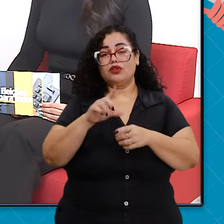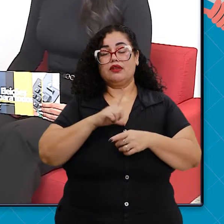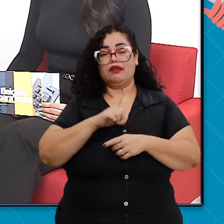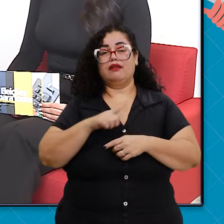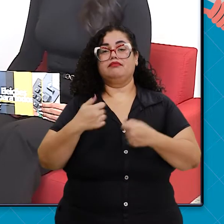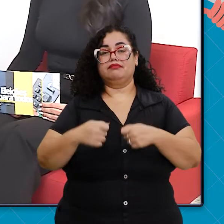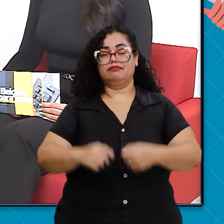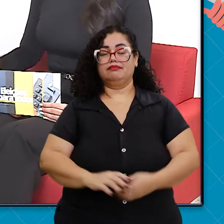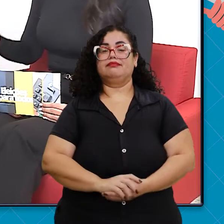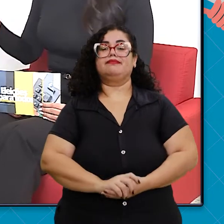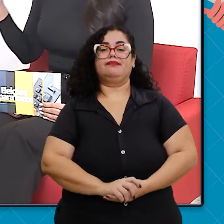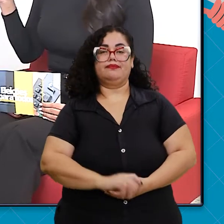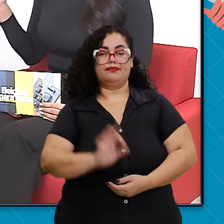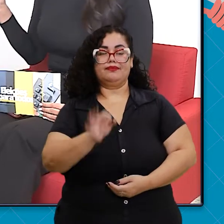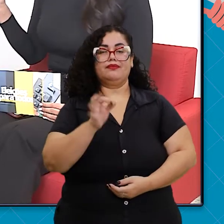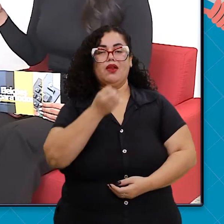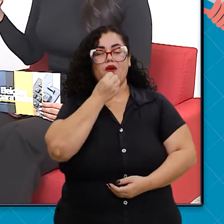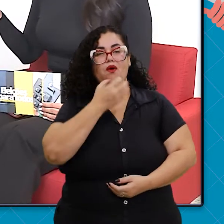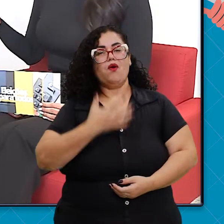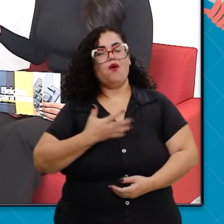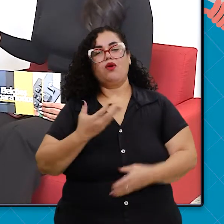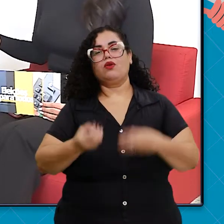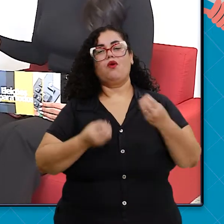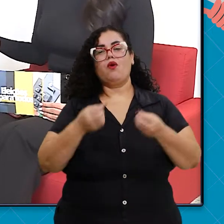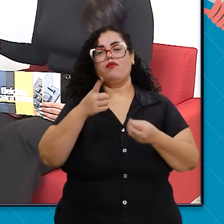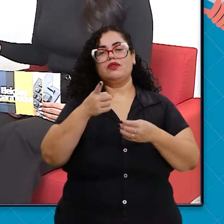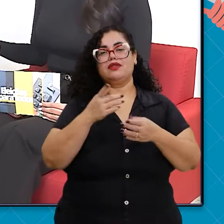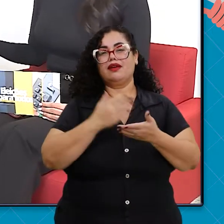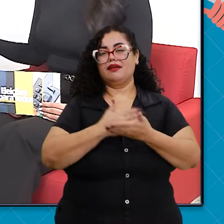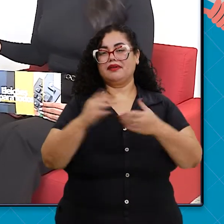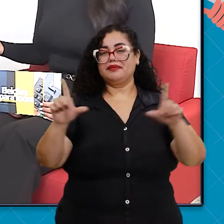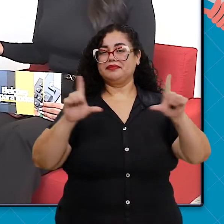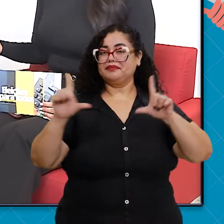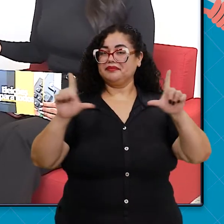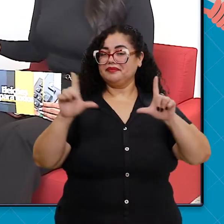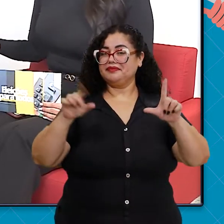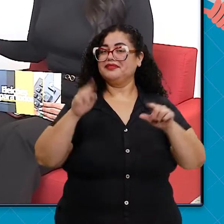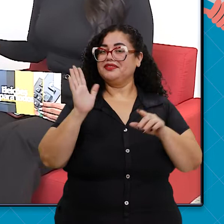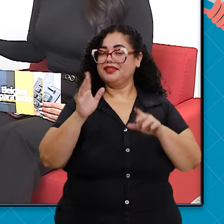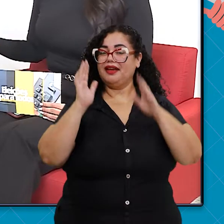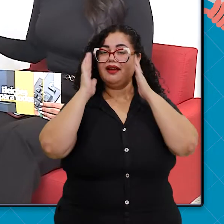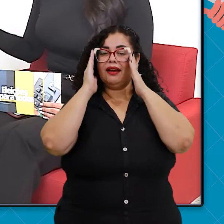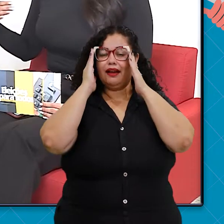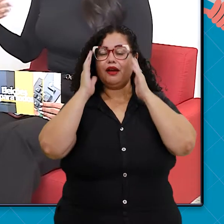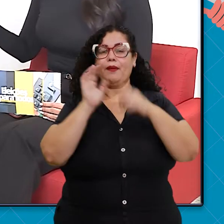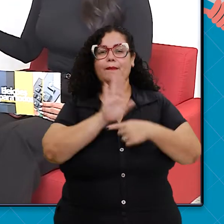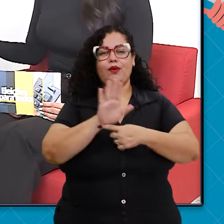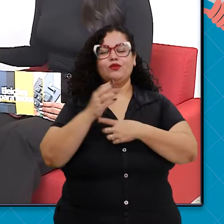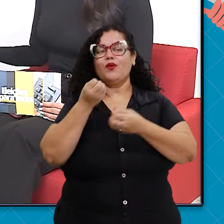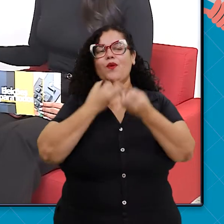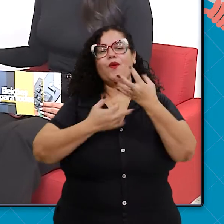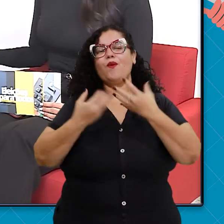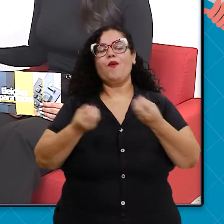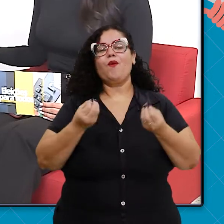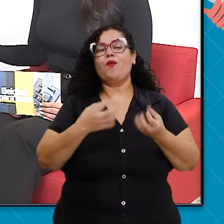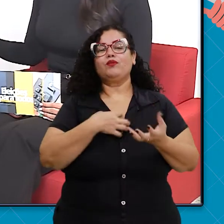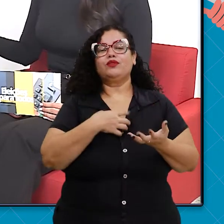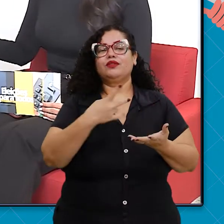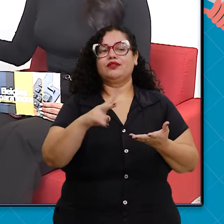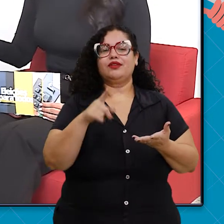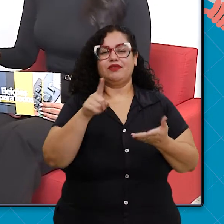expressivo. Com certeza. Conta para a gente um pouquinho, você estrelou uma dessas campanhas, conta para a gente como foi